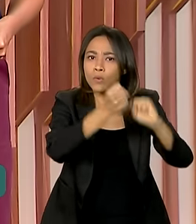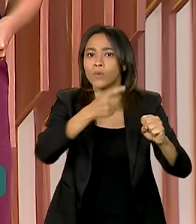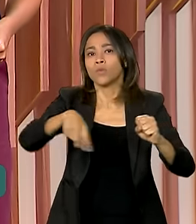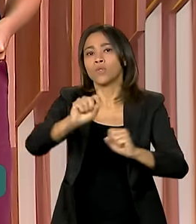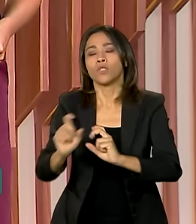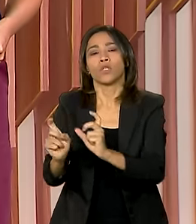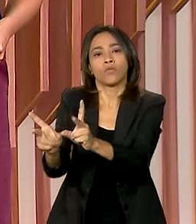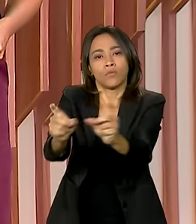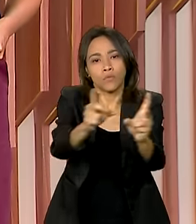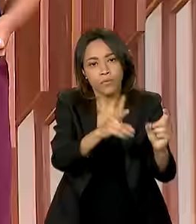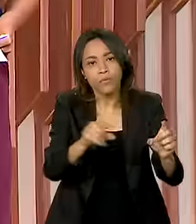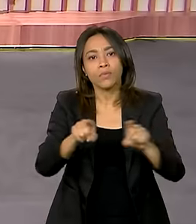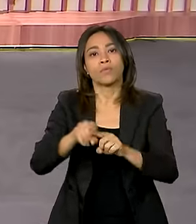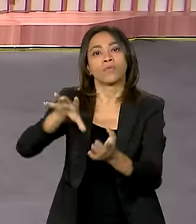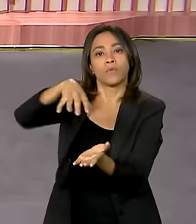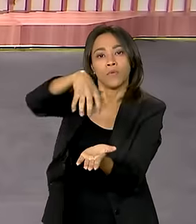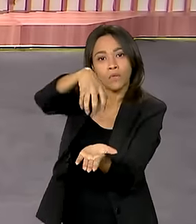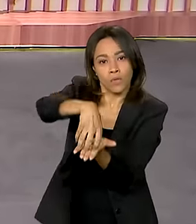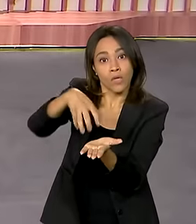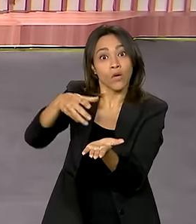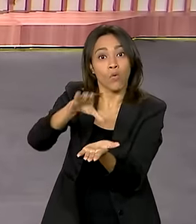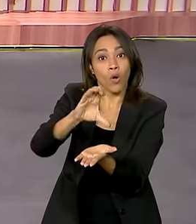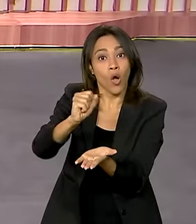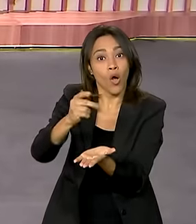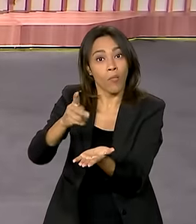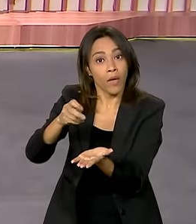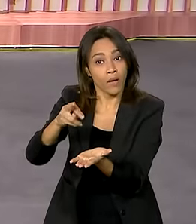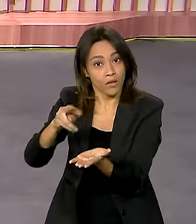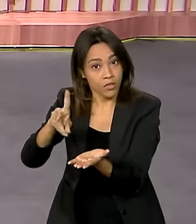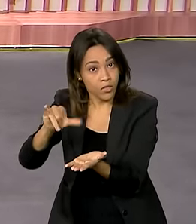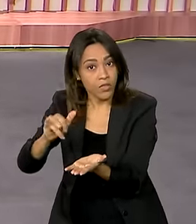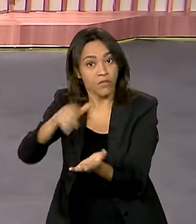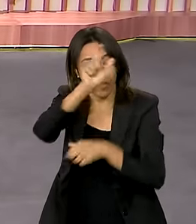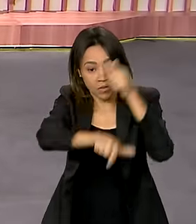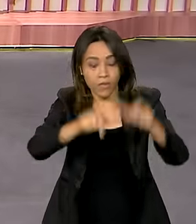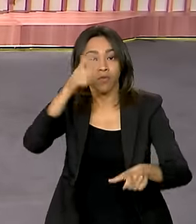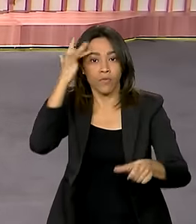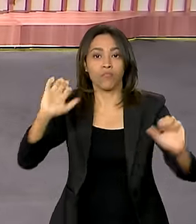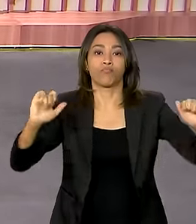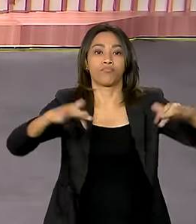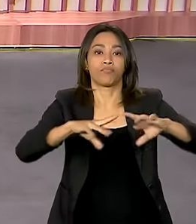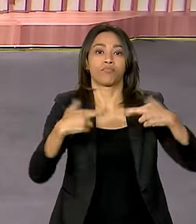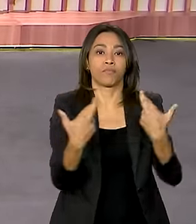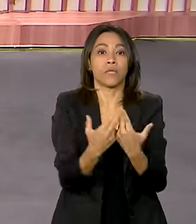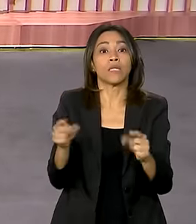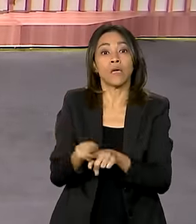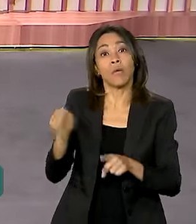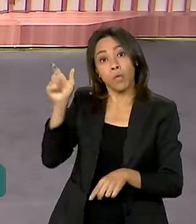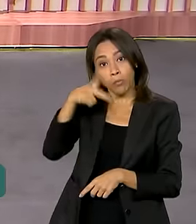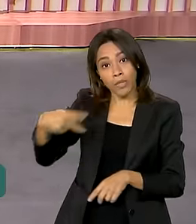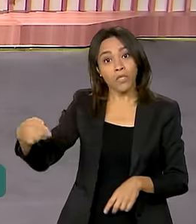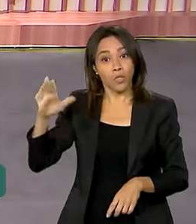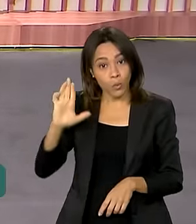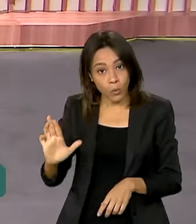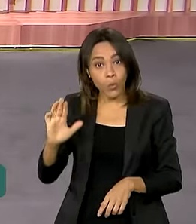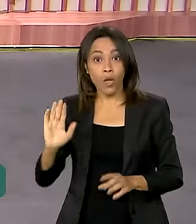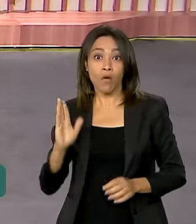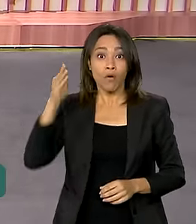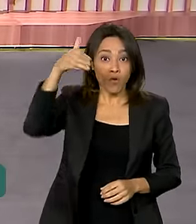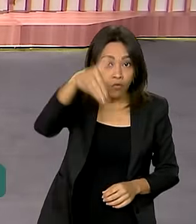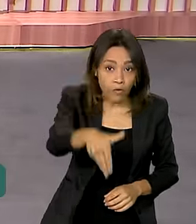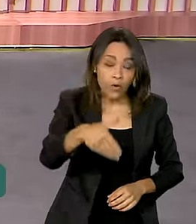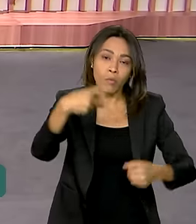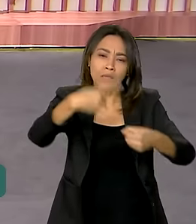também com trabalhadores. E o presidente Lula esteve em Araraquara, no interior paulista, e liberou recursos para